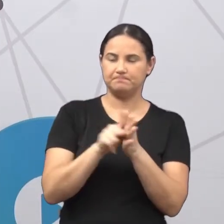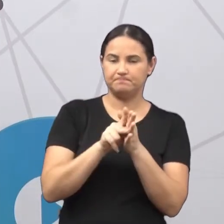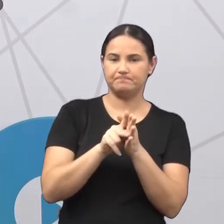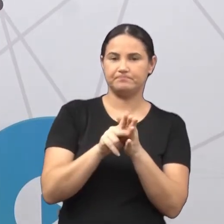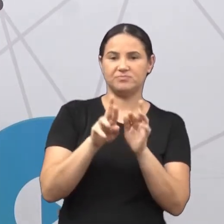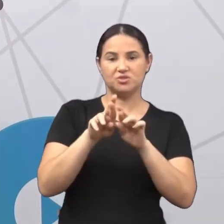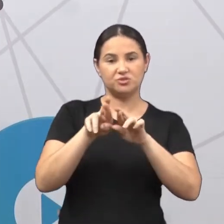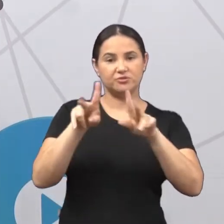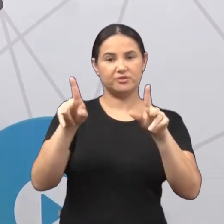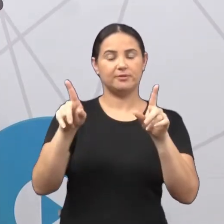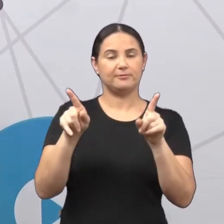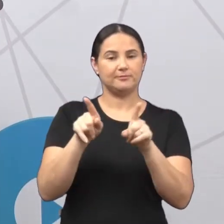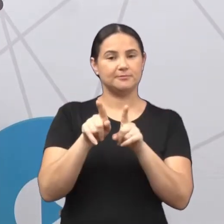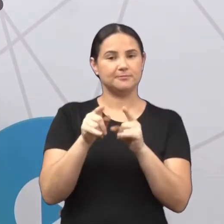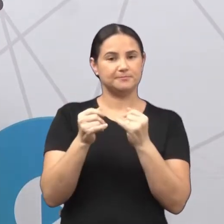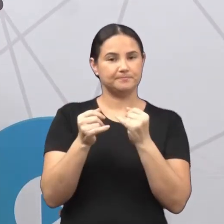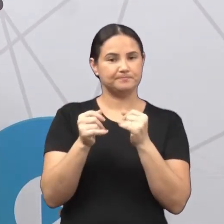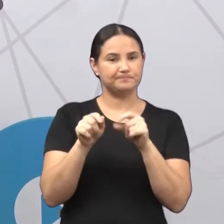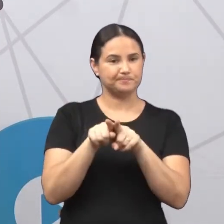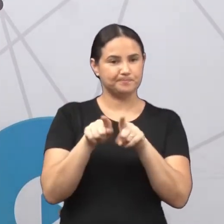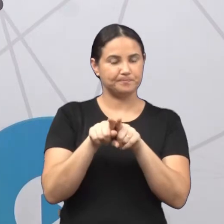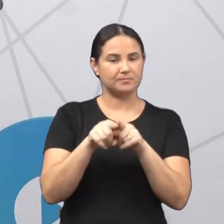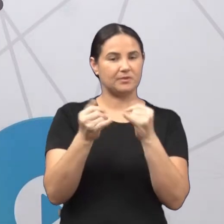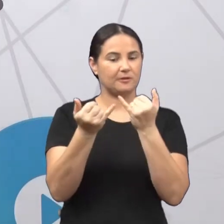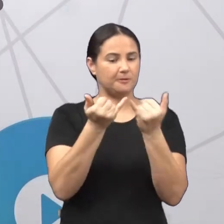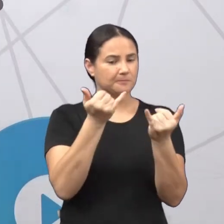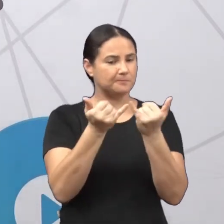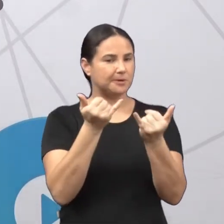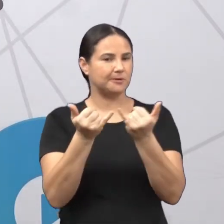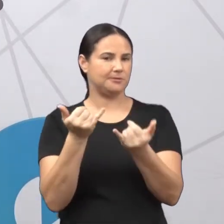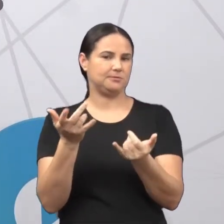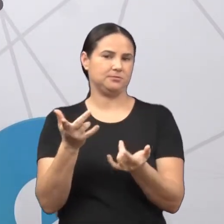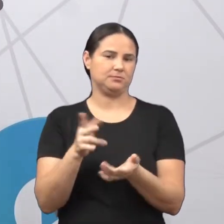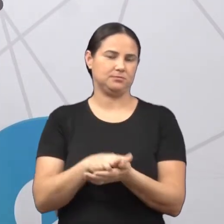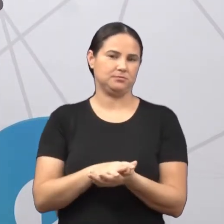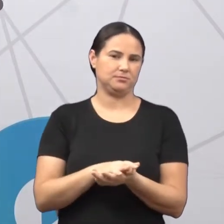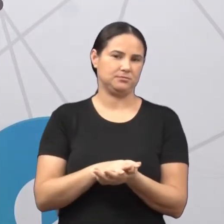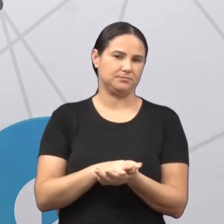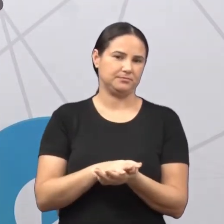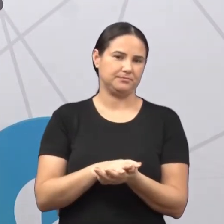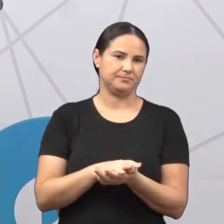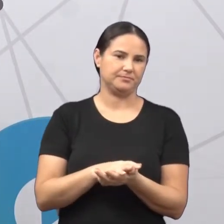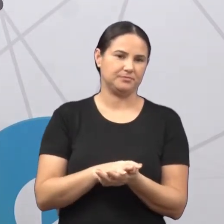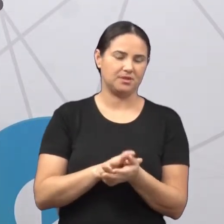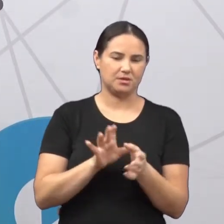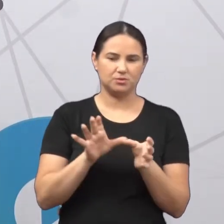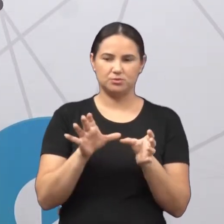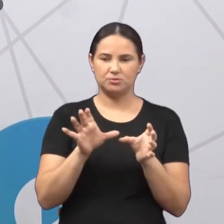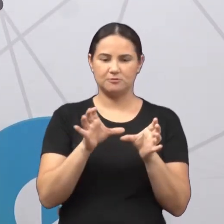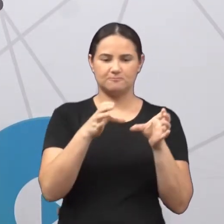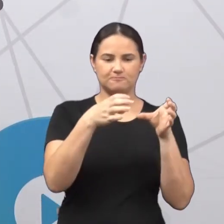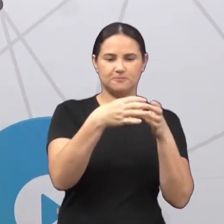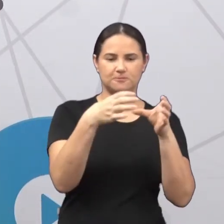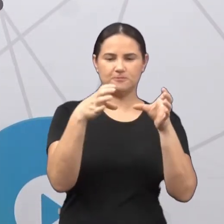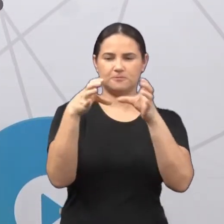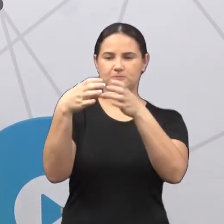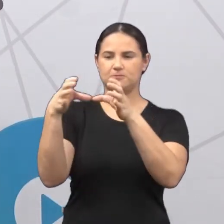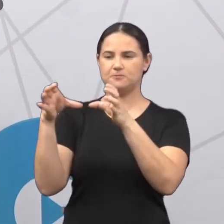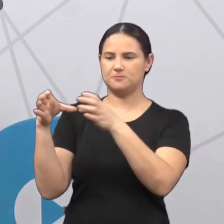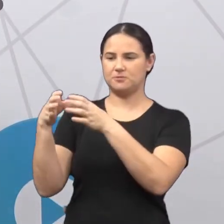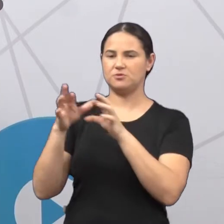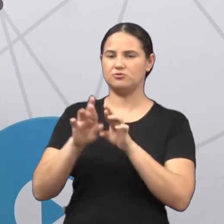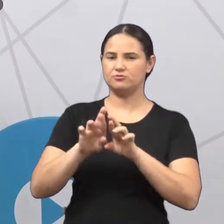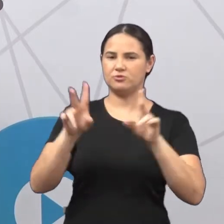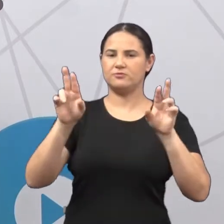Existem também semelhanças, claro. Mas isso tudo forma o quê? Forma os nossos diversos tipos de bairro. Ok,